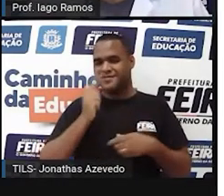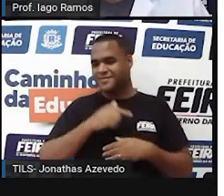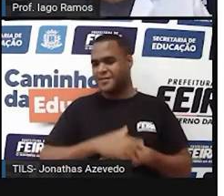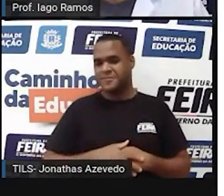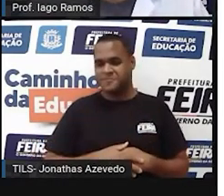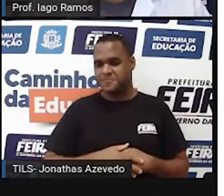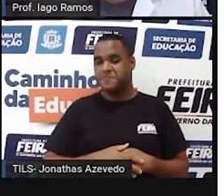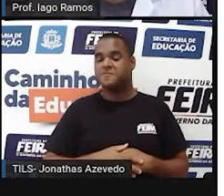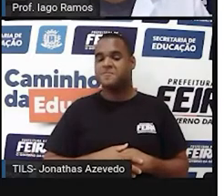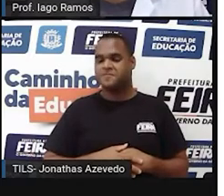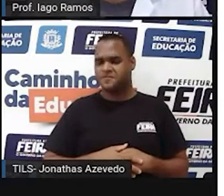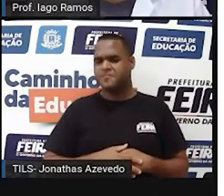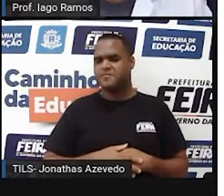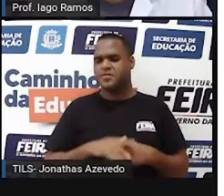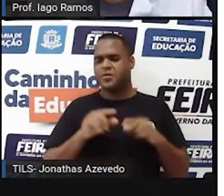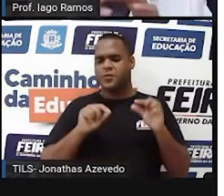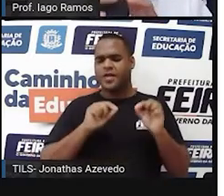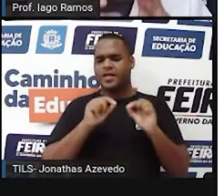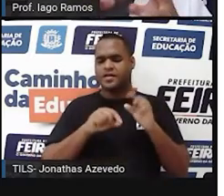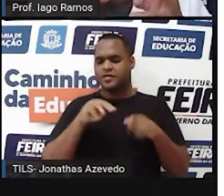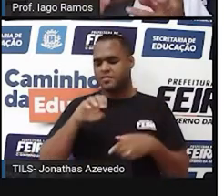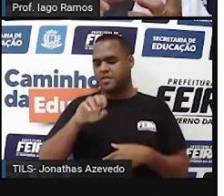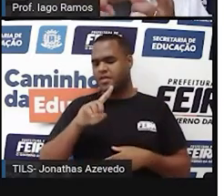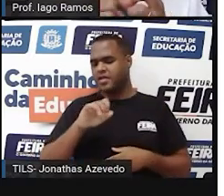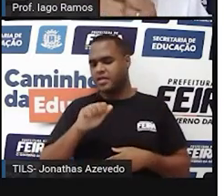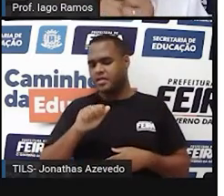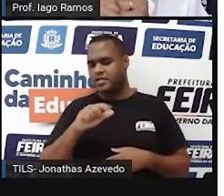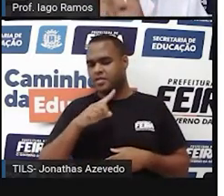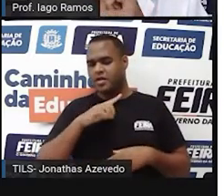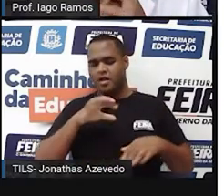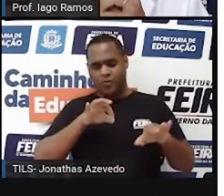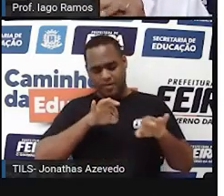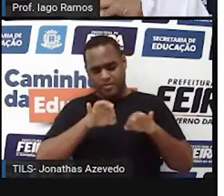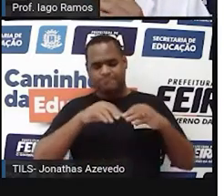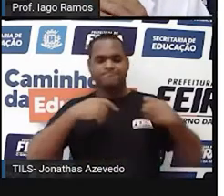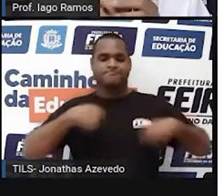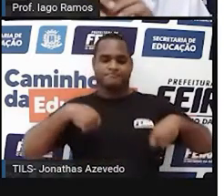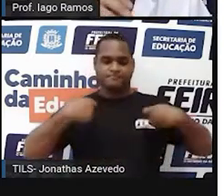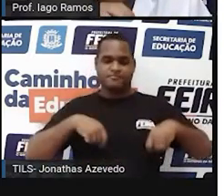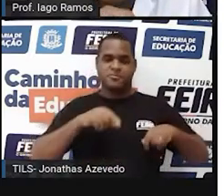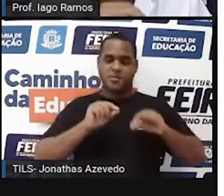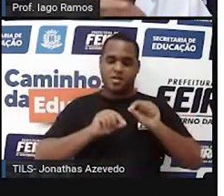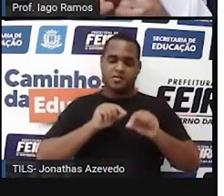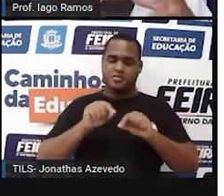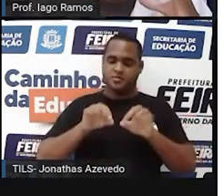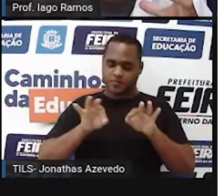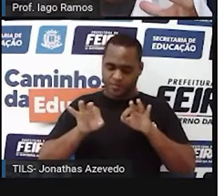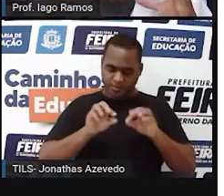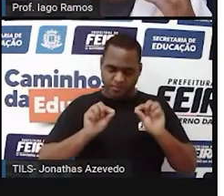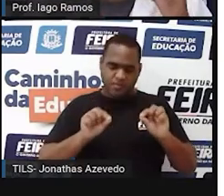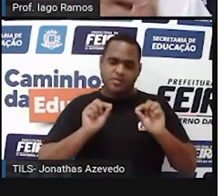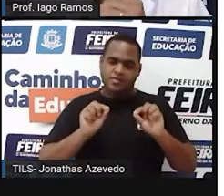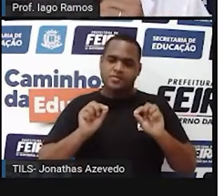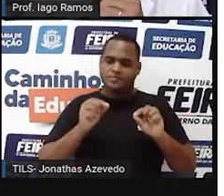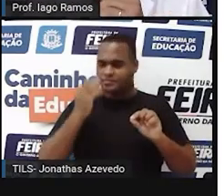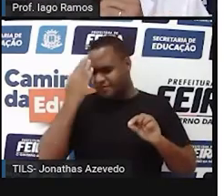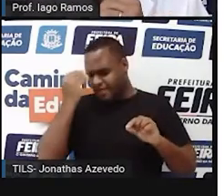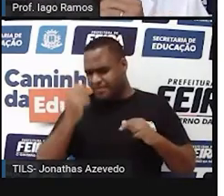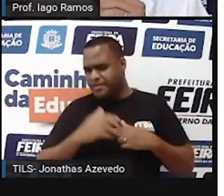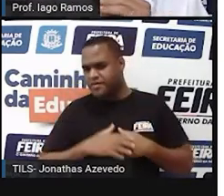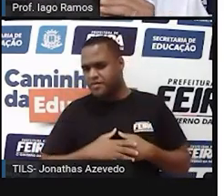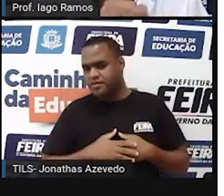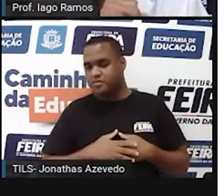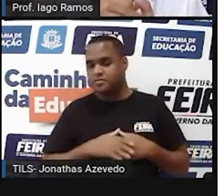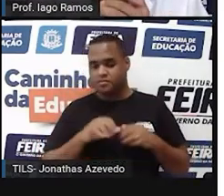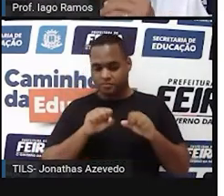E essa coisa de medida precisa, sim, de uma organização. E quem organiza isso aí, ó, a gente chama de